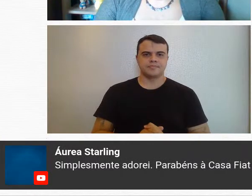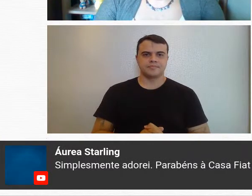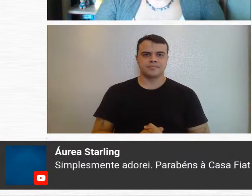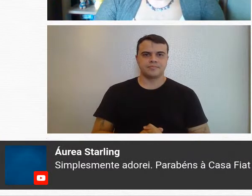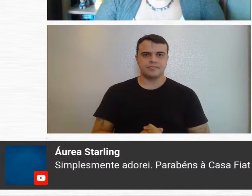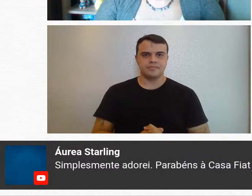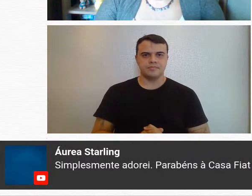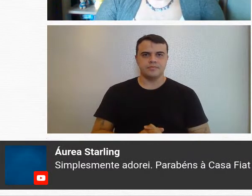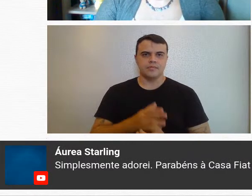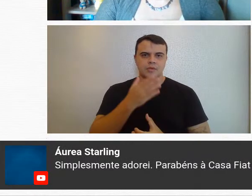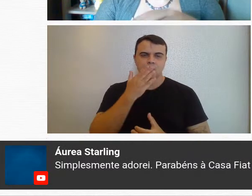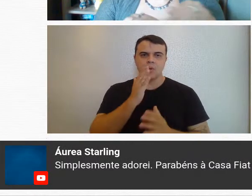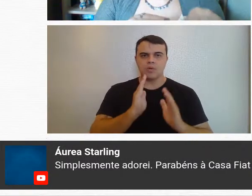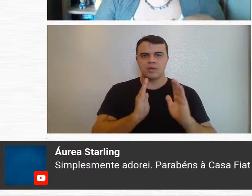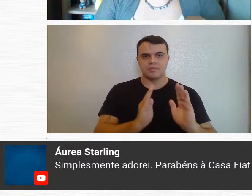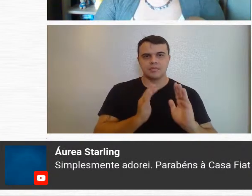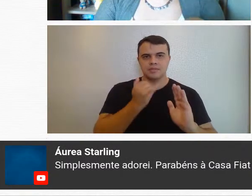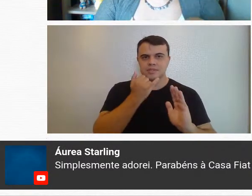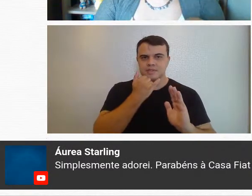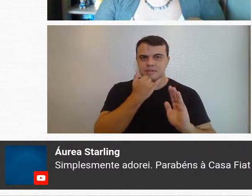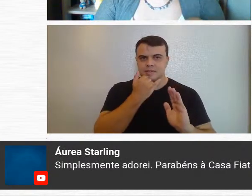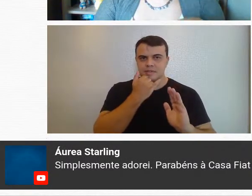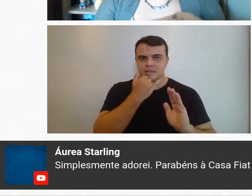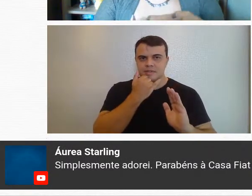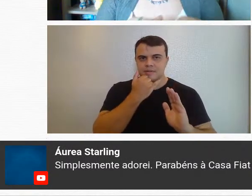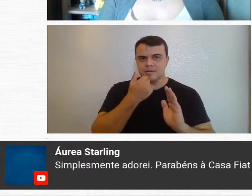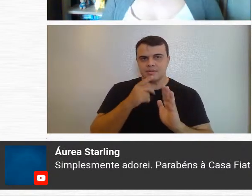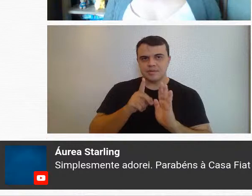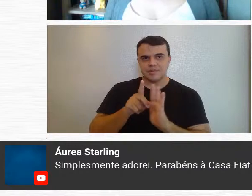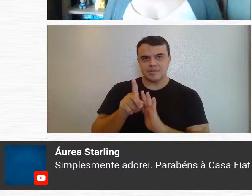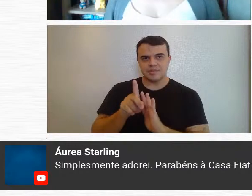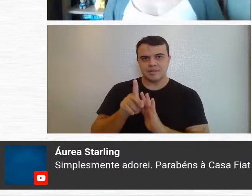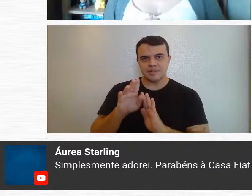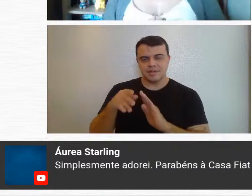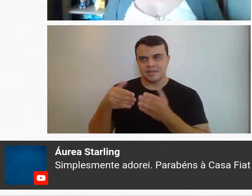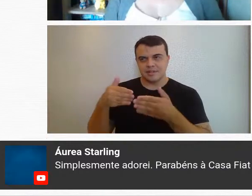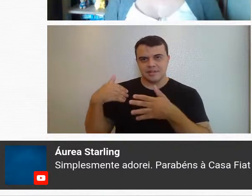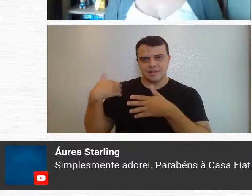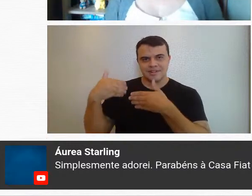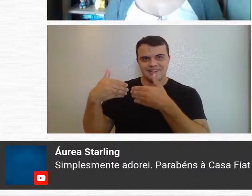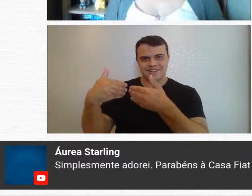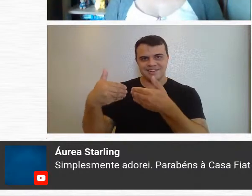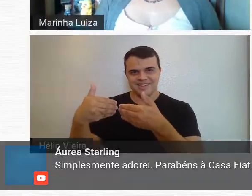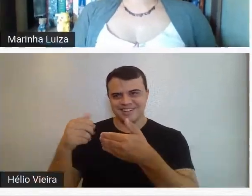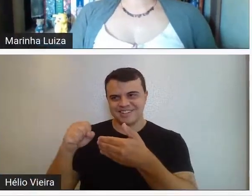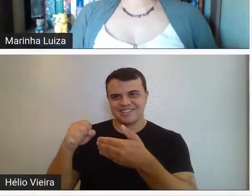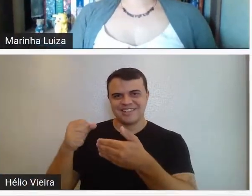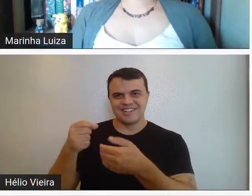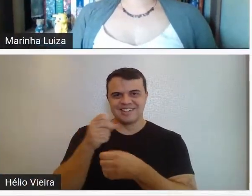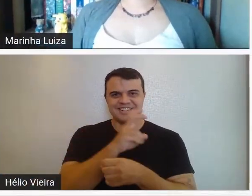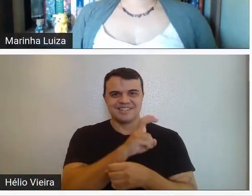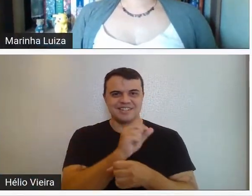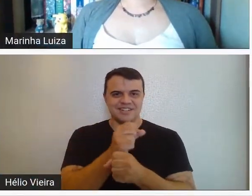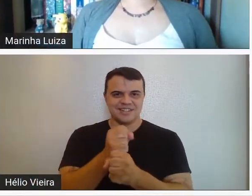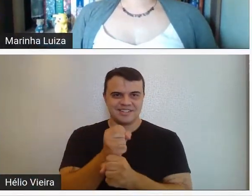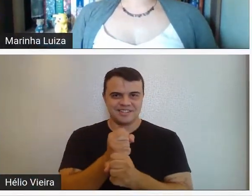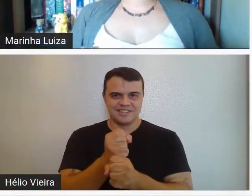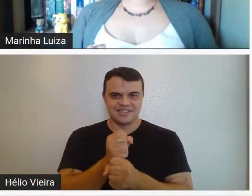Qual época? Desculpa, só para... Porque nós pegamos de uns 50 anos,